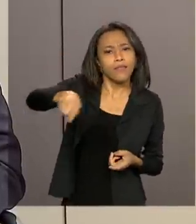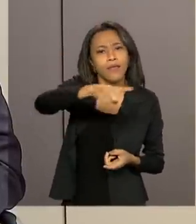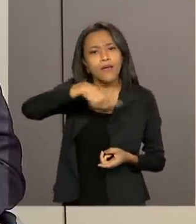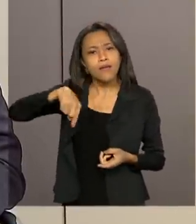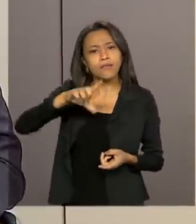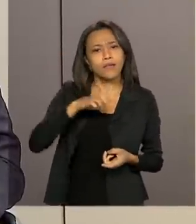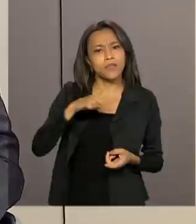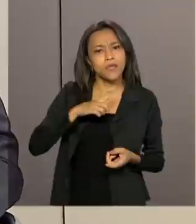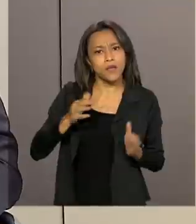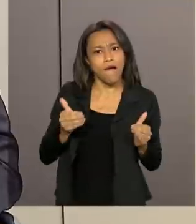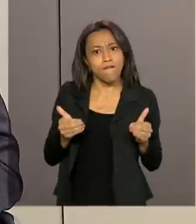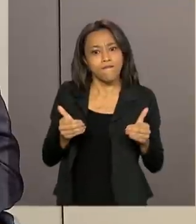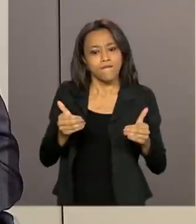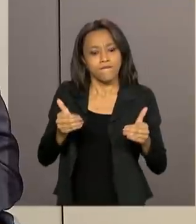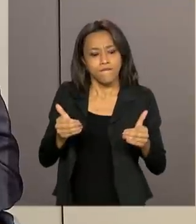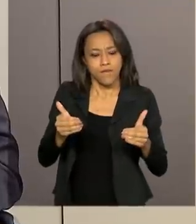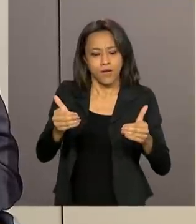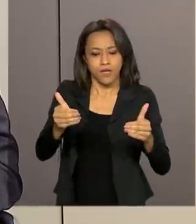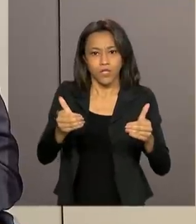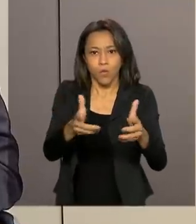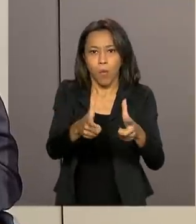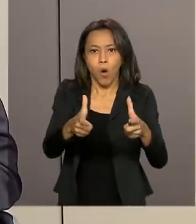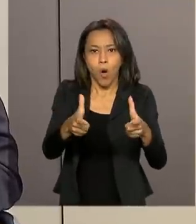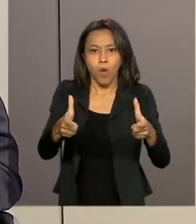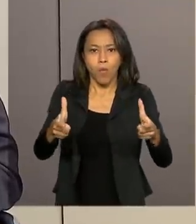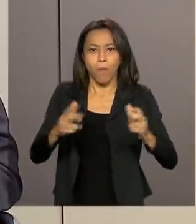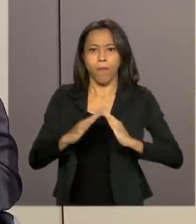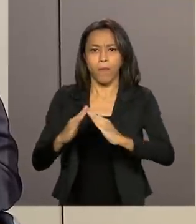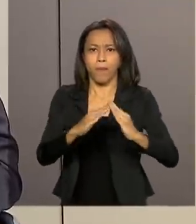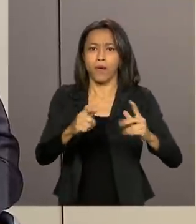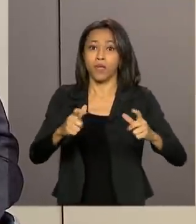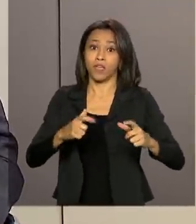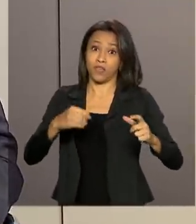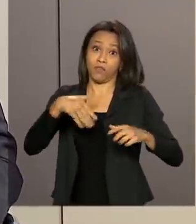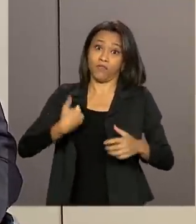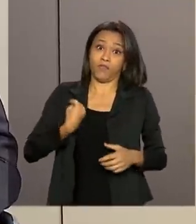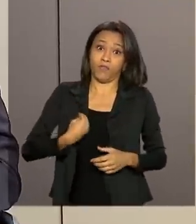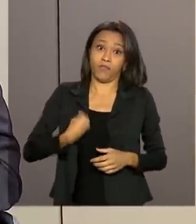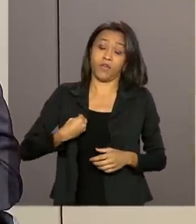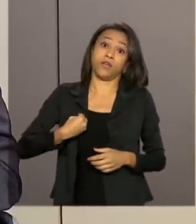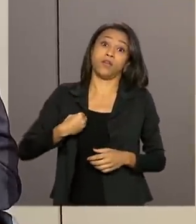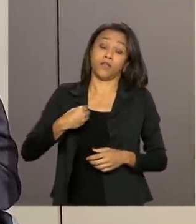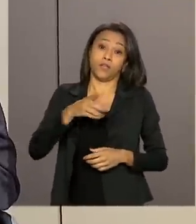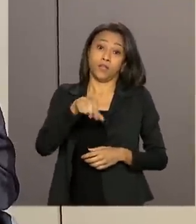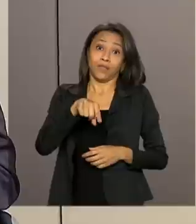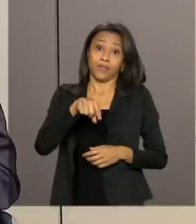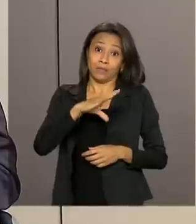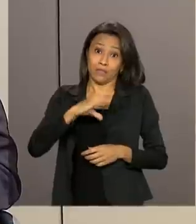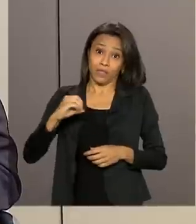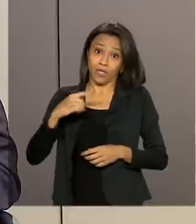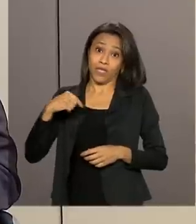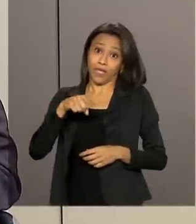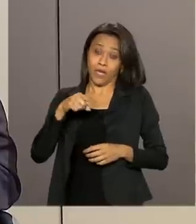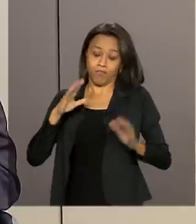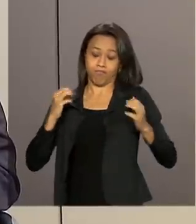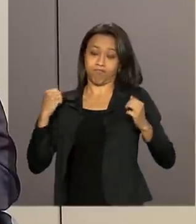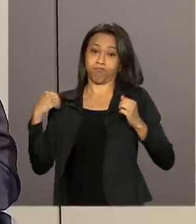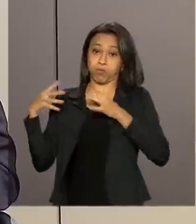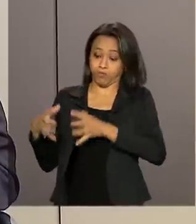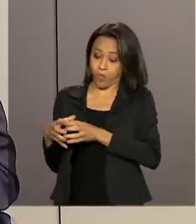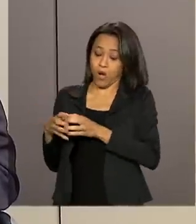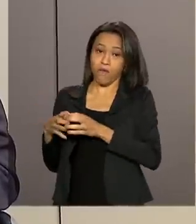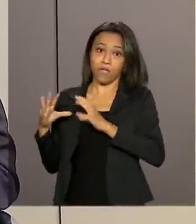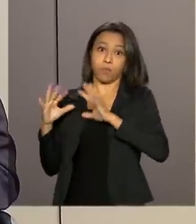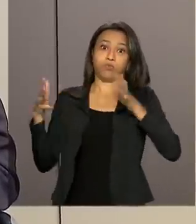do avanço da população que vivia no centro-sul e deu de cara com a grande barreira que é a floresta amazônica.